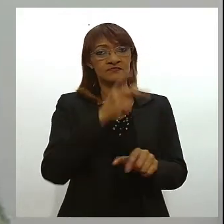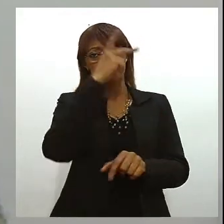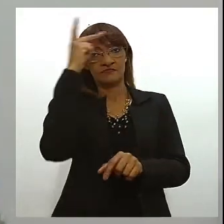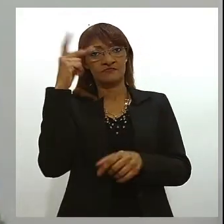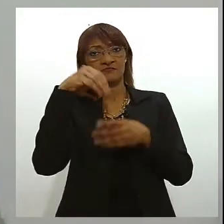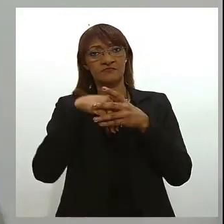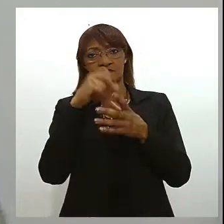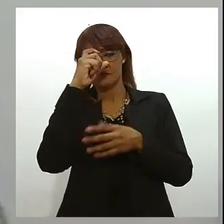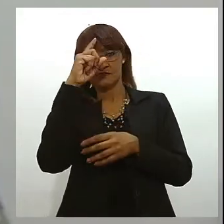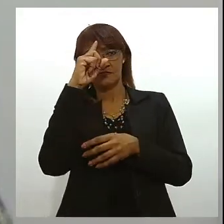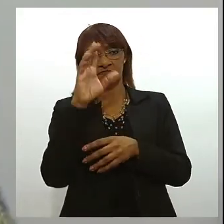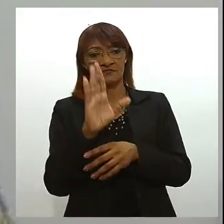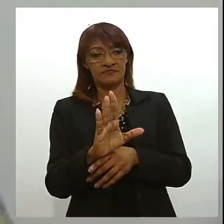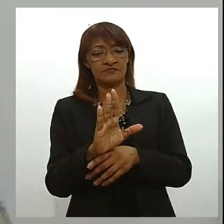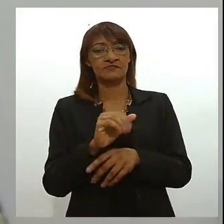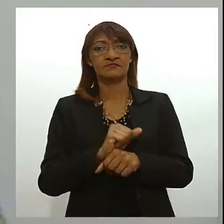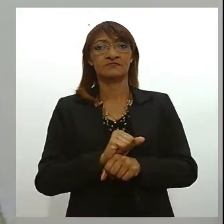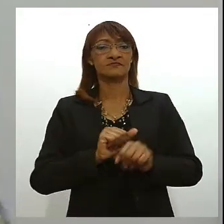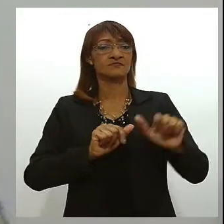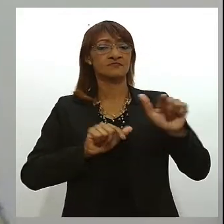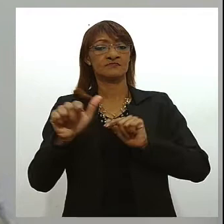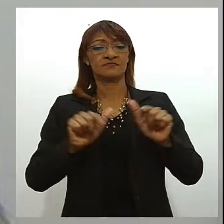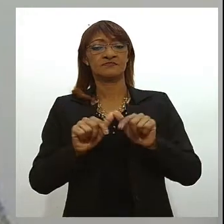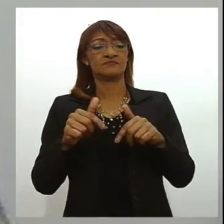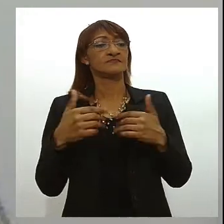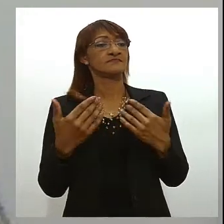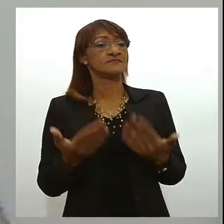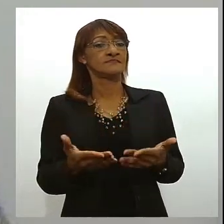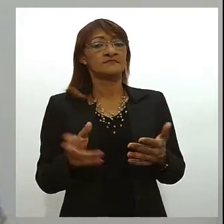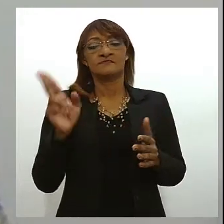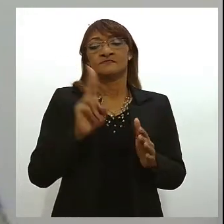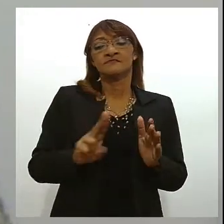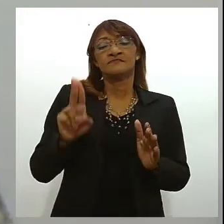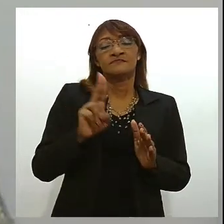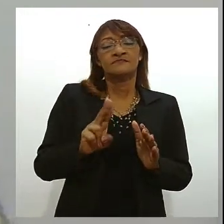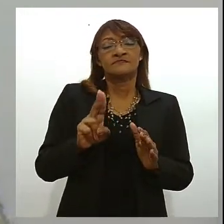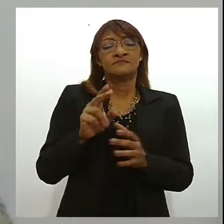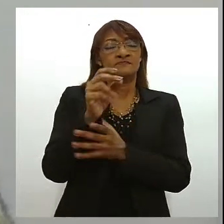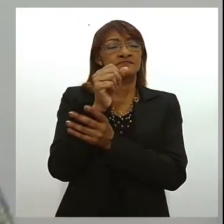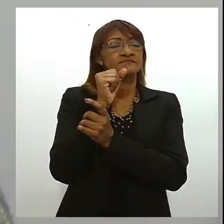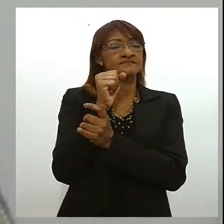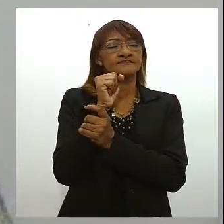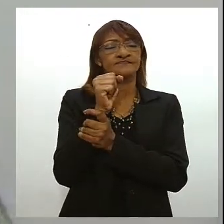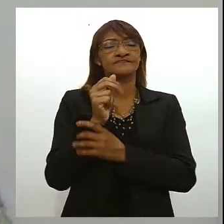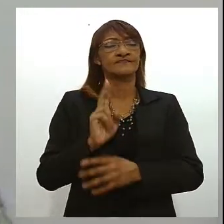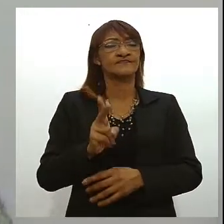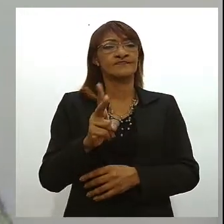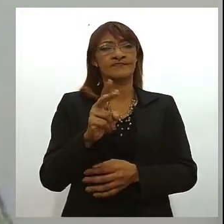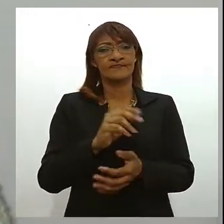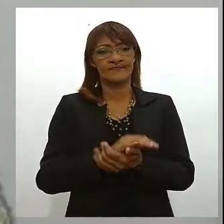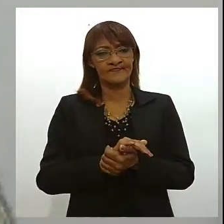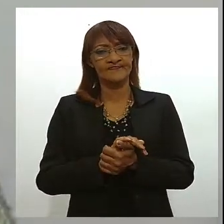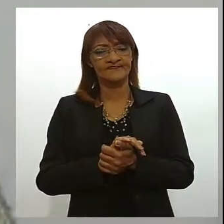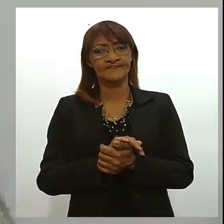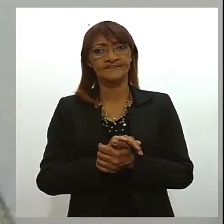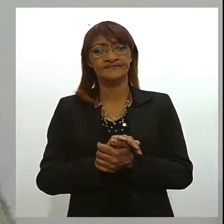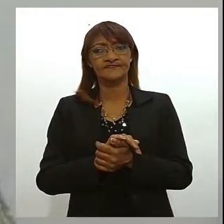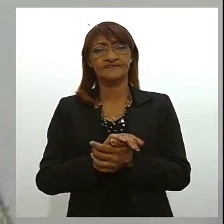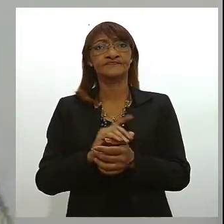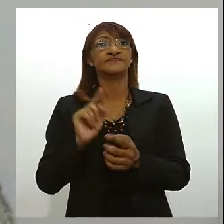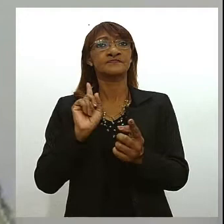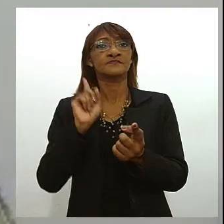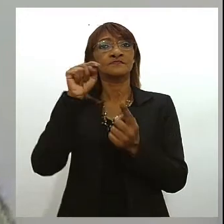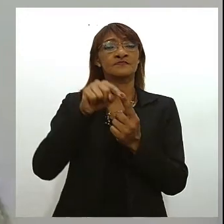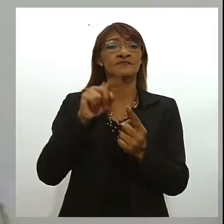foco, a qualificação do nosso serviço, né? Utilizando protocolos básicos de segurança do paciente, que é um dos pontos que a gente leva muito em consideração